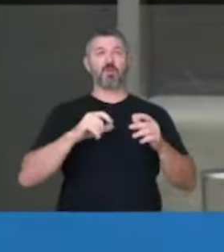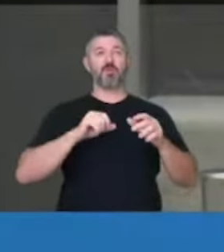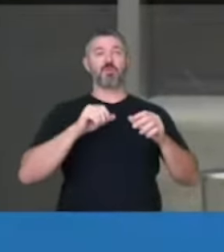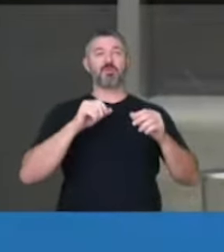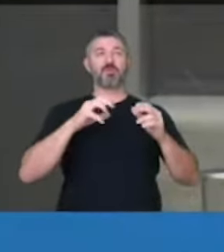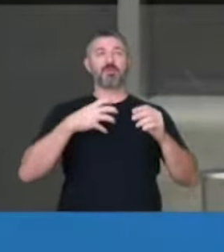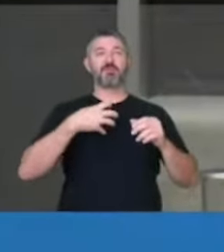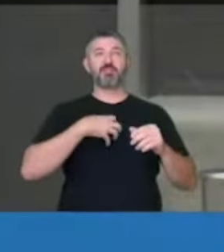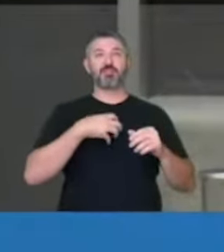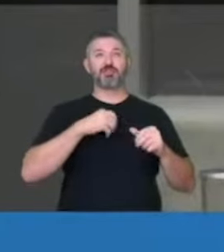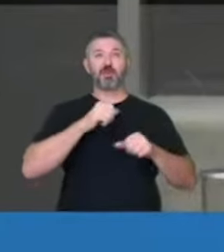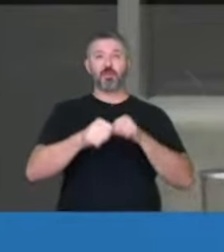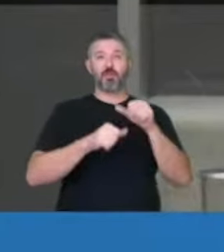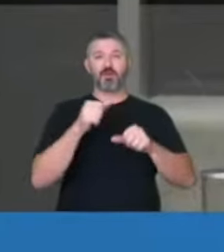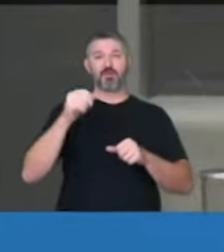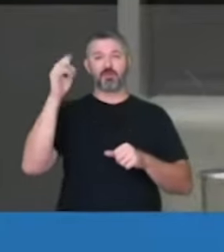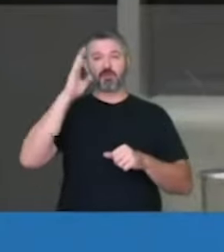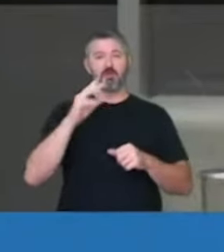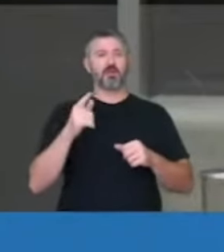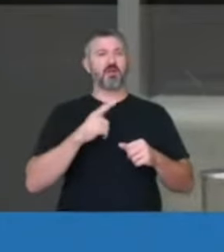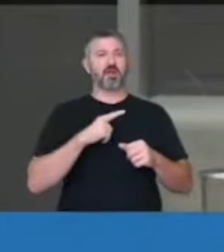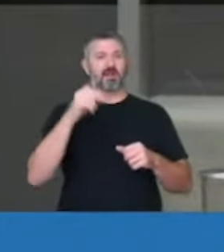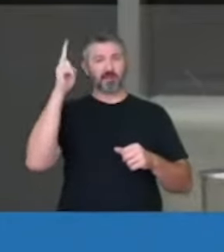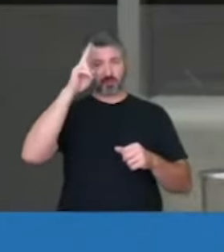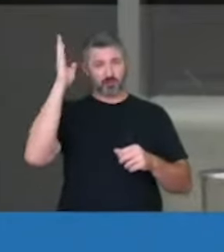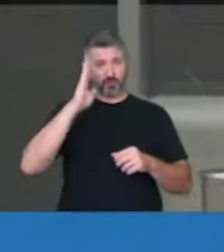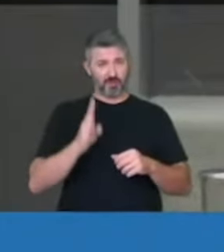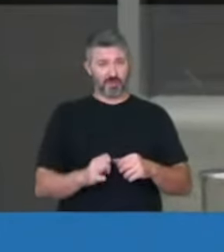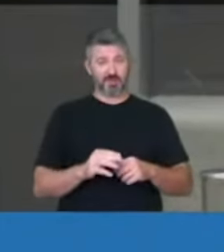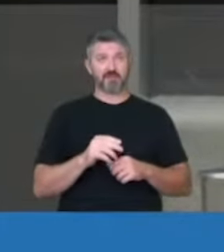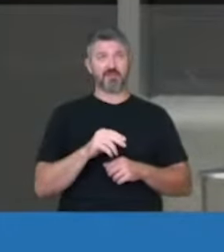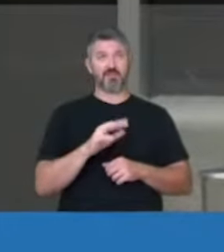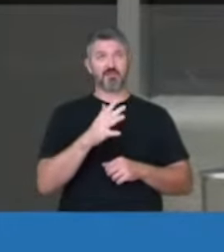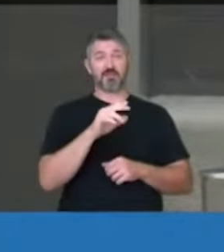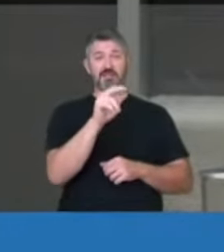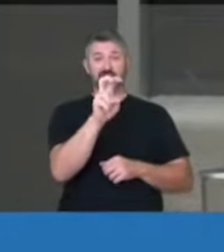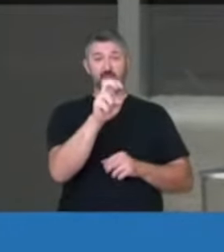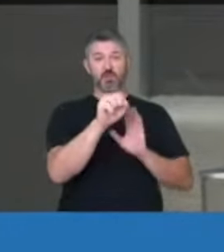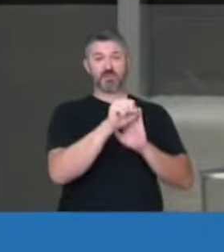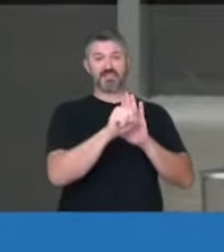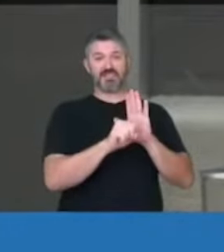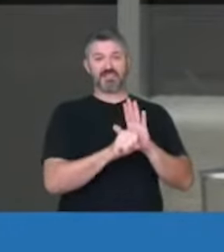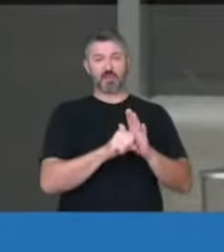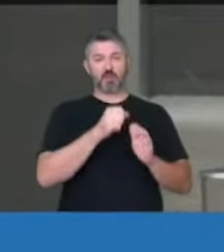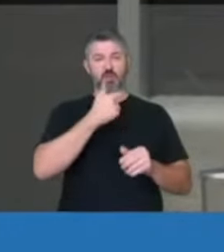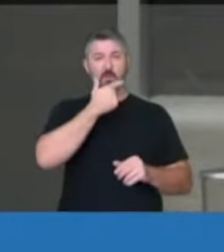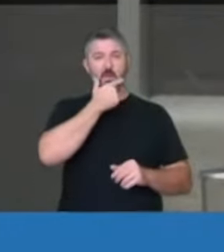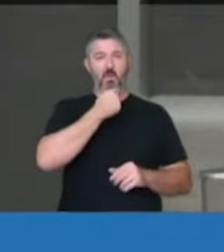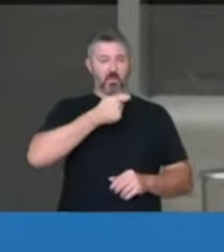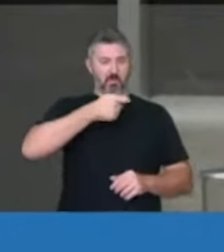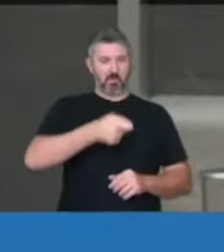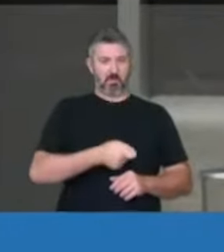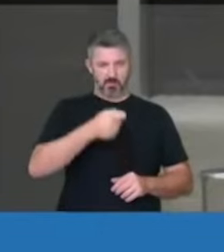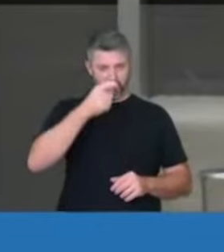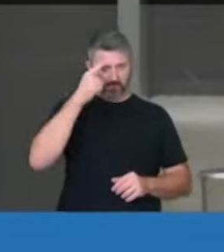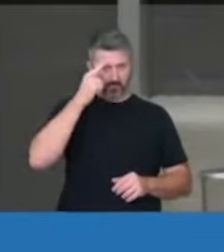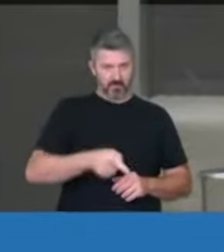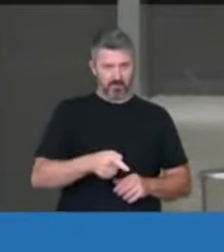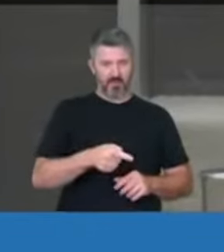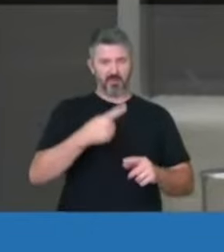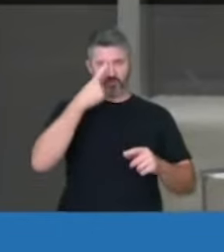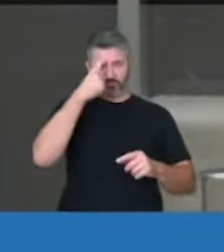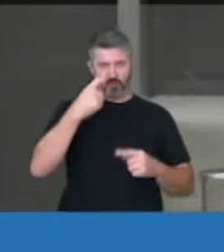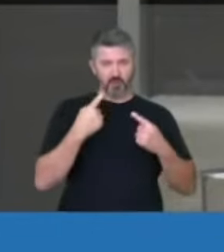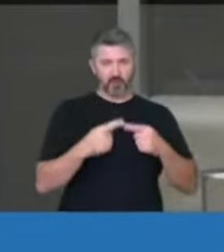Brasil, um, dois, três, quatro, cinco séculos de patriarcalismo, de violência contra a mulher,